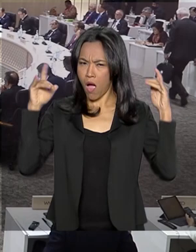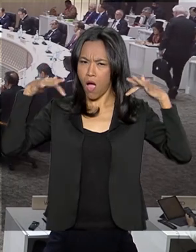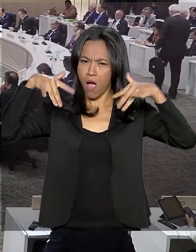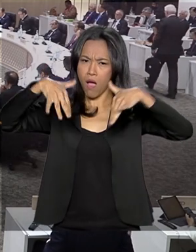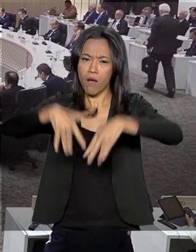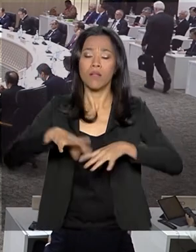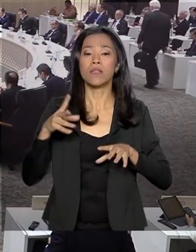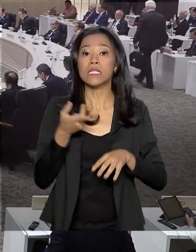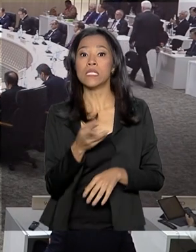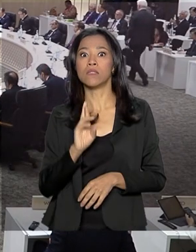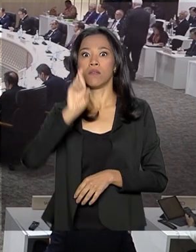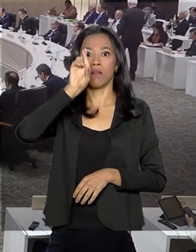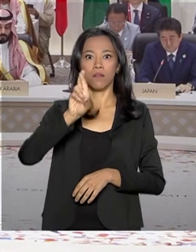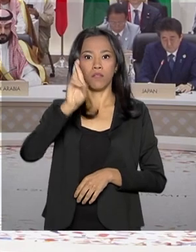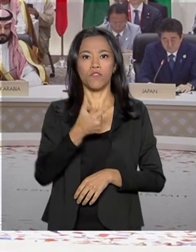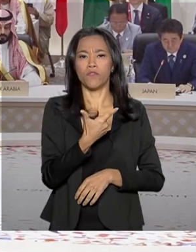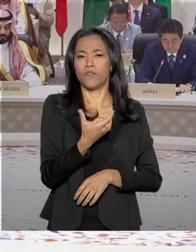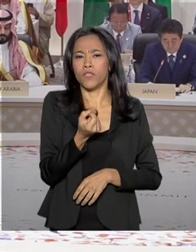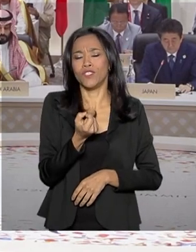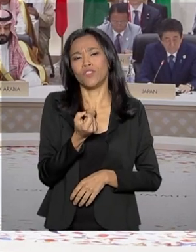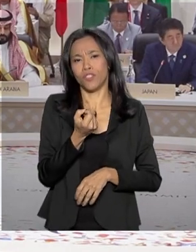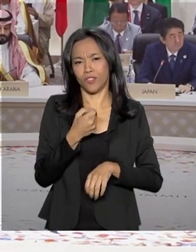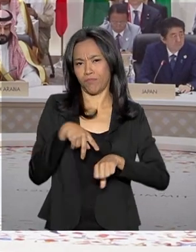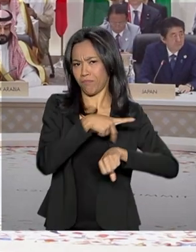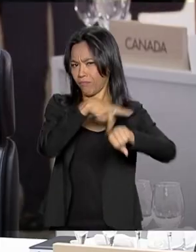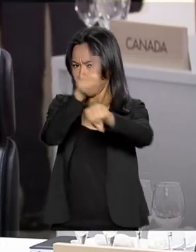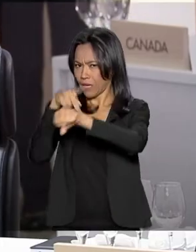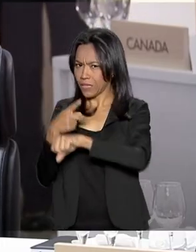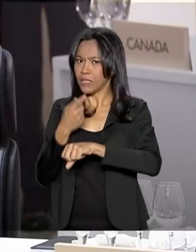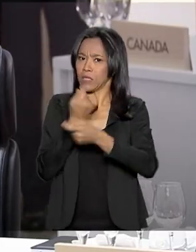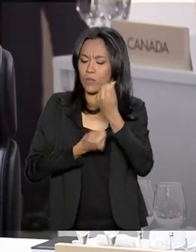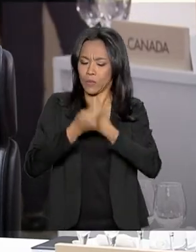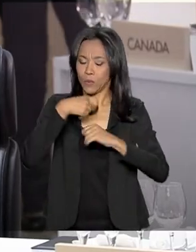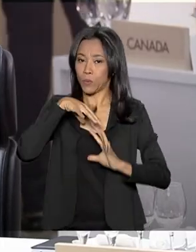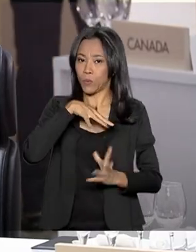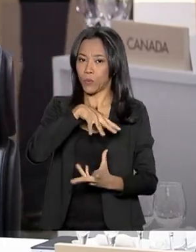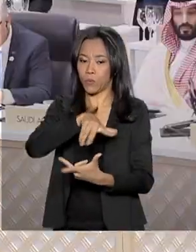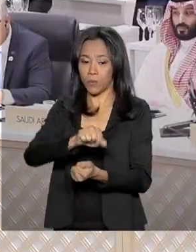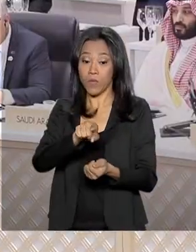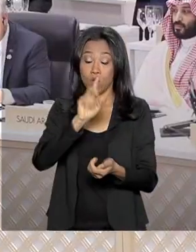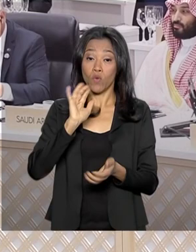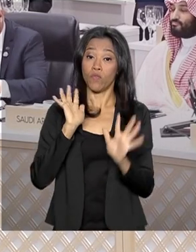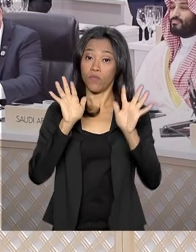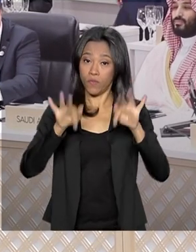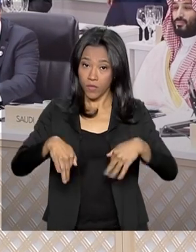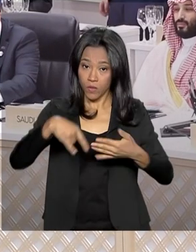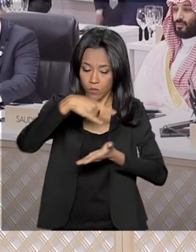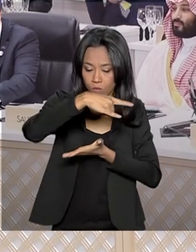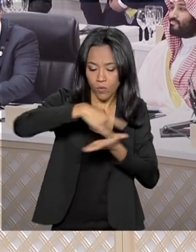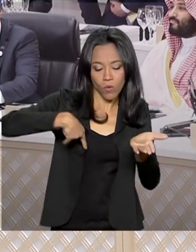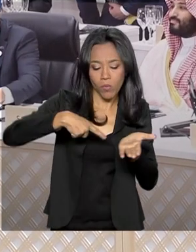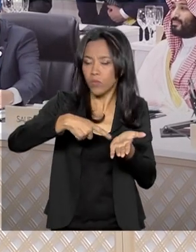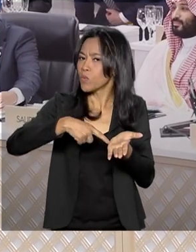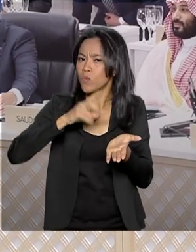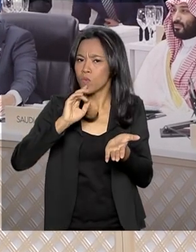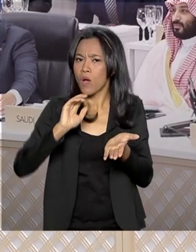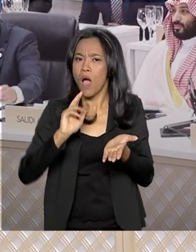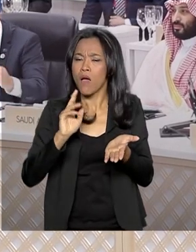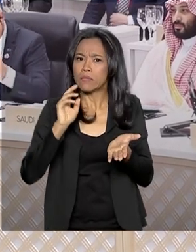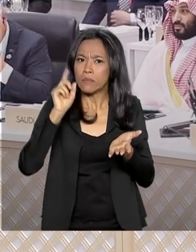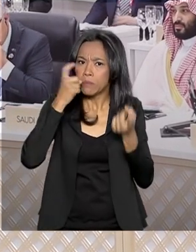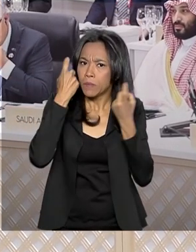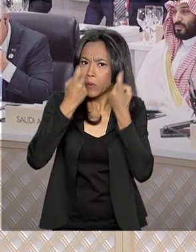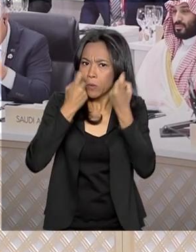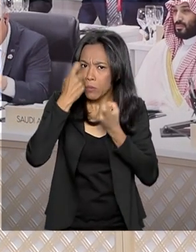os líderes das 20 principais economias do mundo. No final, um documento que aponta preocupação com o